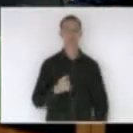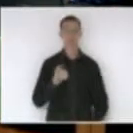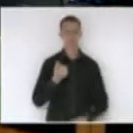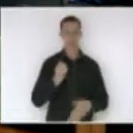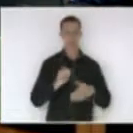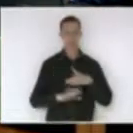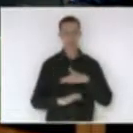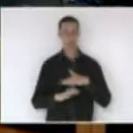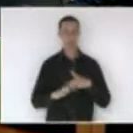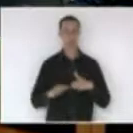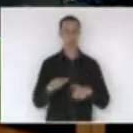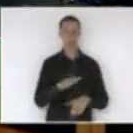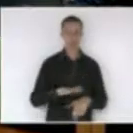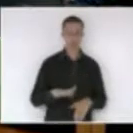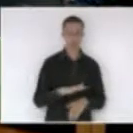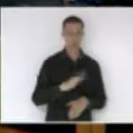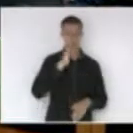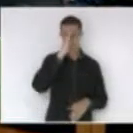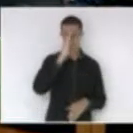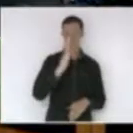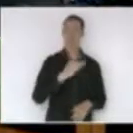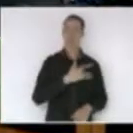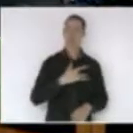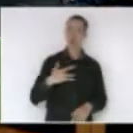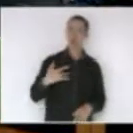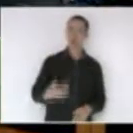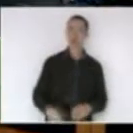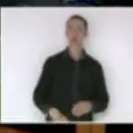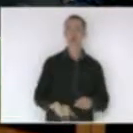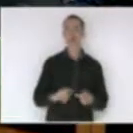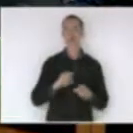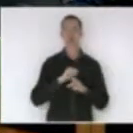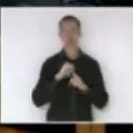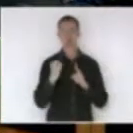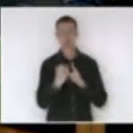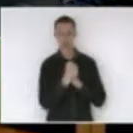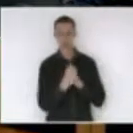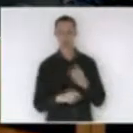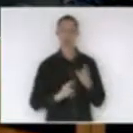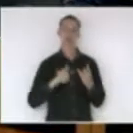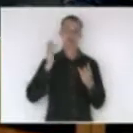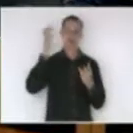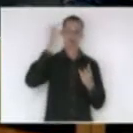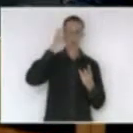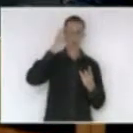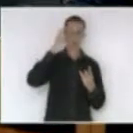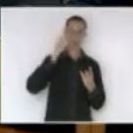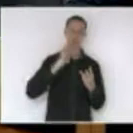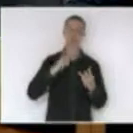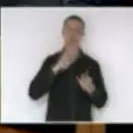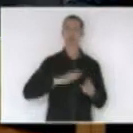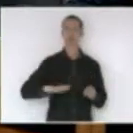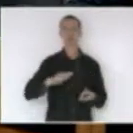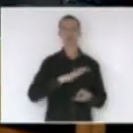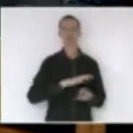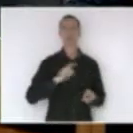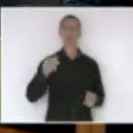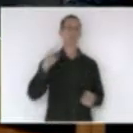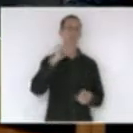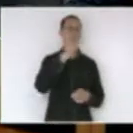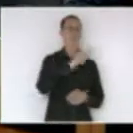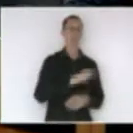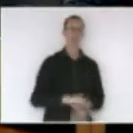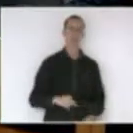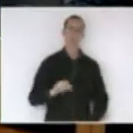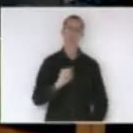áreas estratégicas, saúde, social, agricultura, em todas as áreas do Estado de Santa Catarina. Portanto, eu faço essas